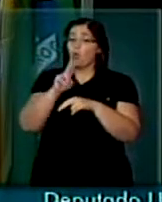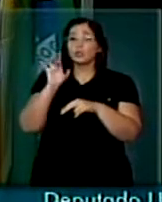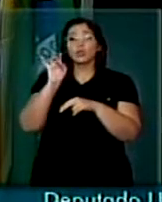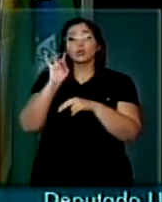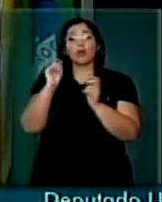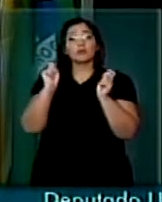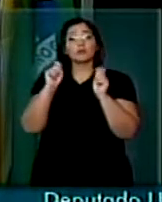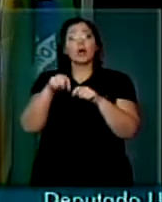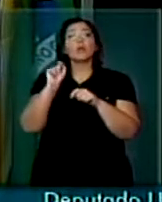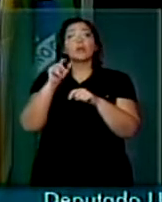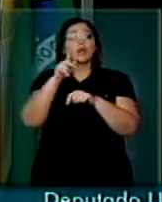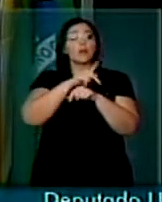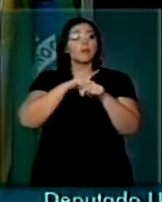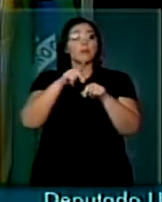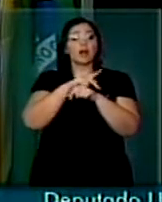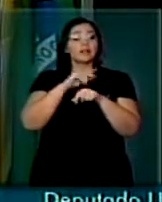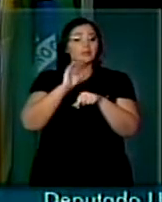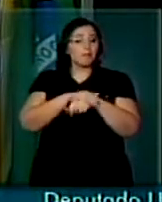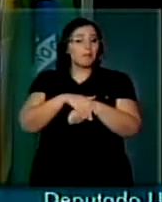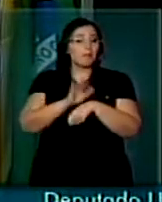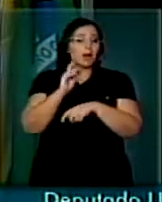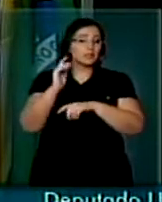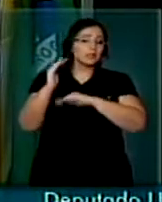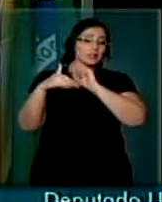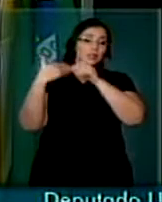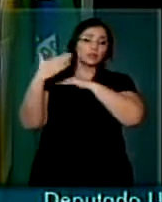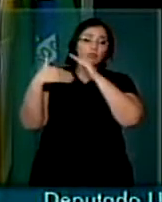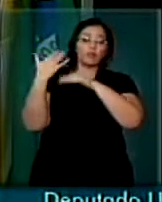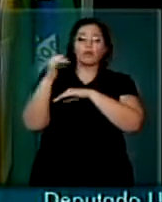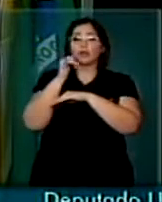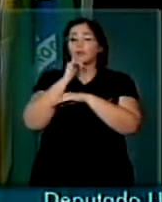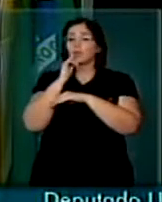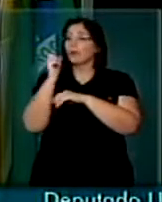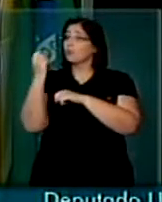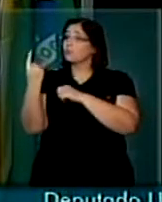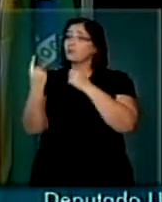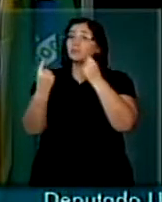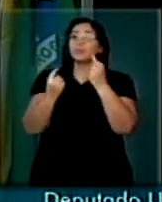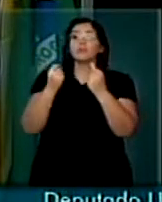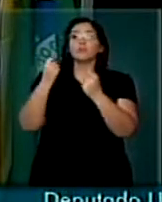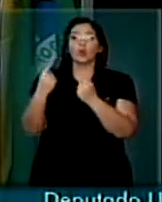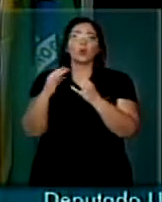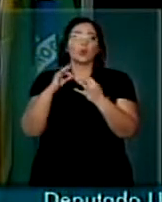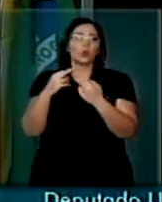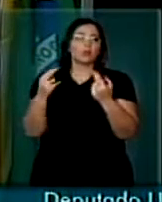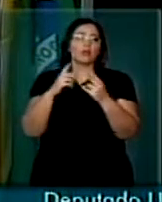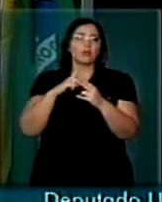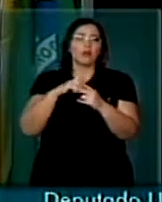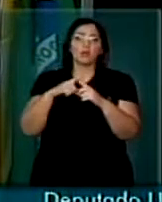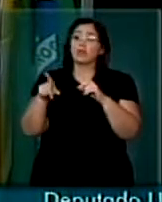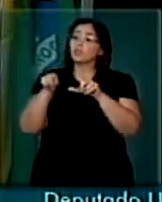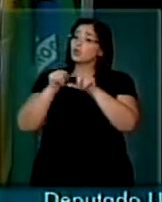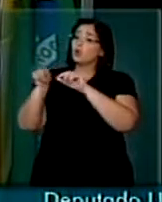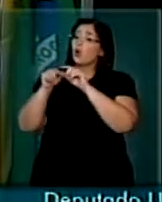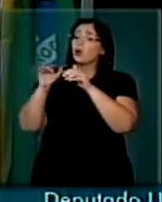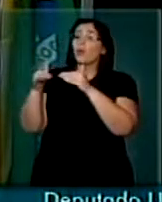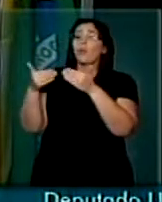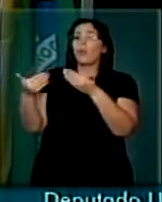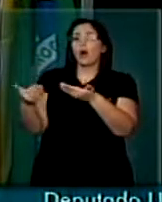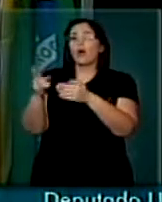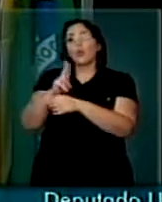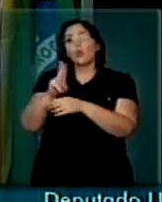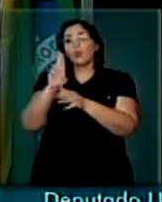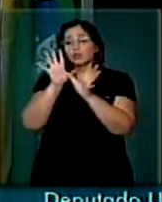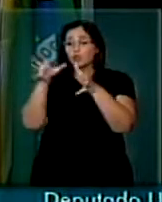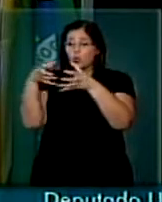admitido nas nações mais desenvolvidas em casos bem pontuais, de forma seletiva, aplicado a setores